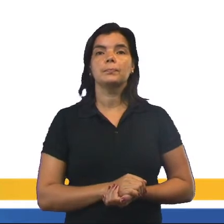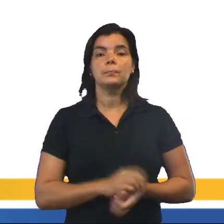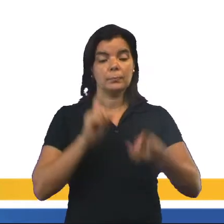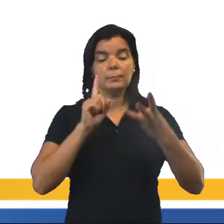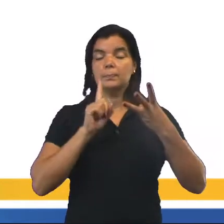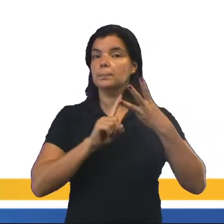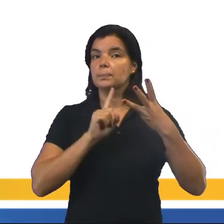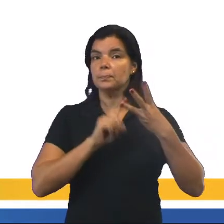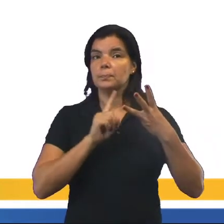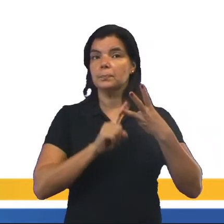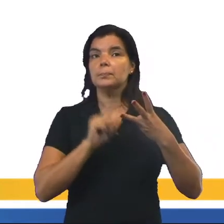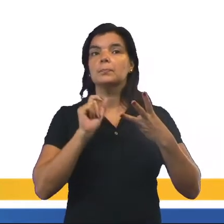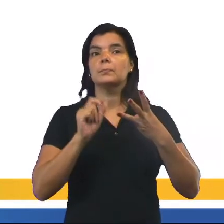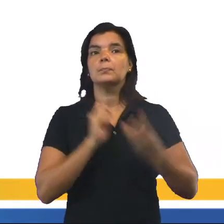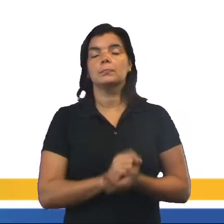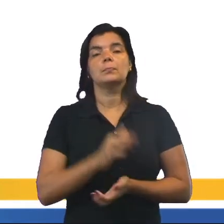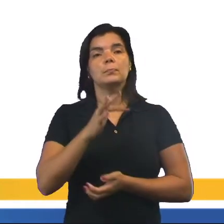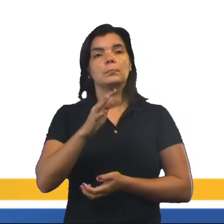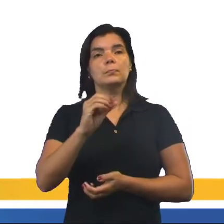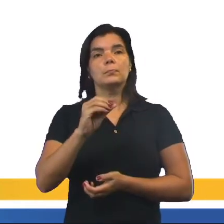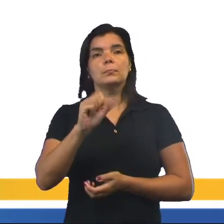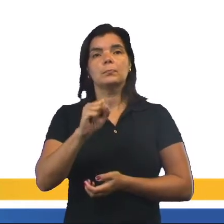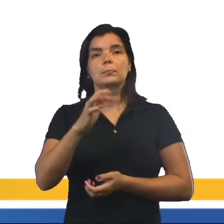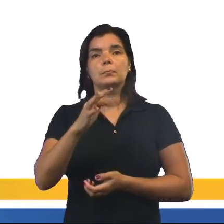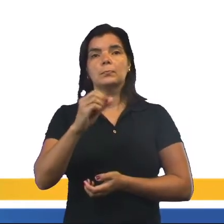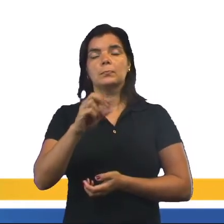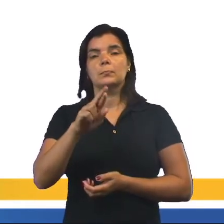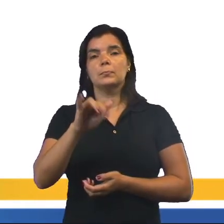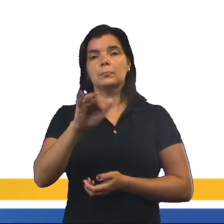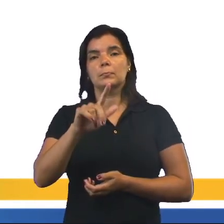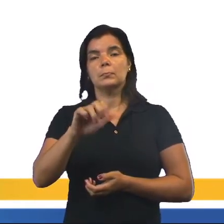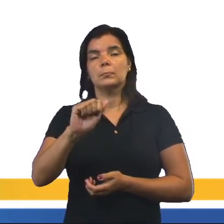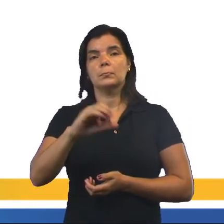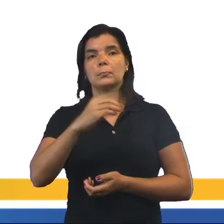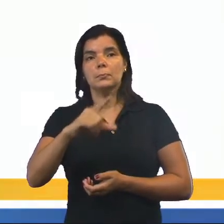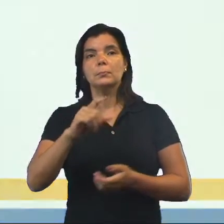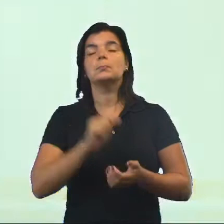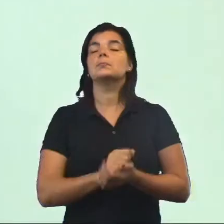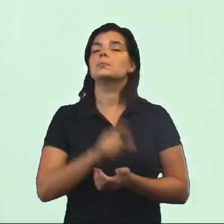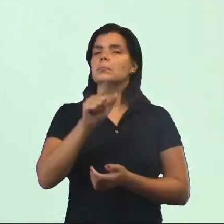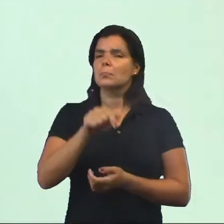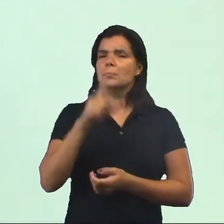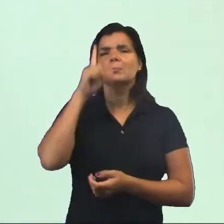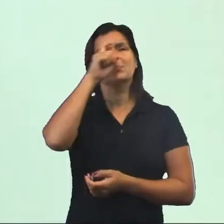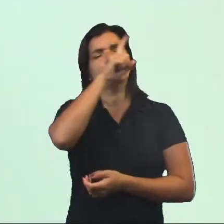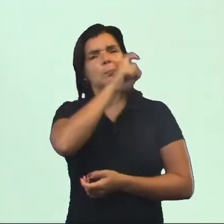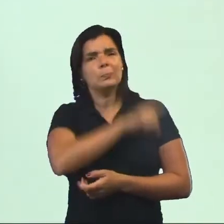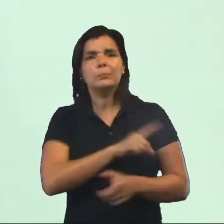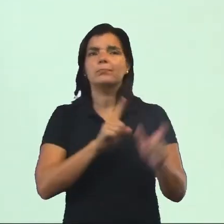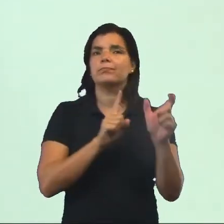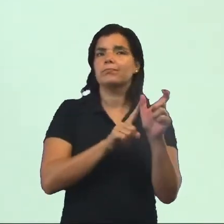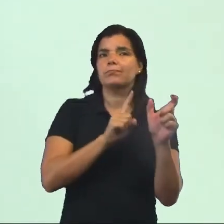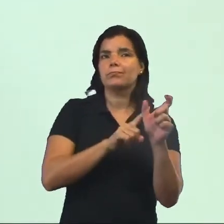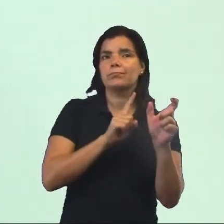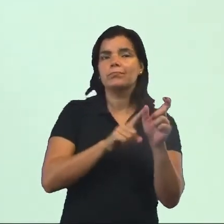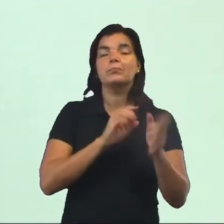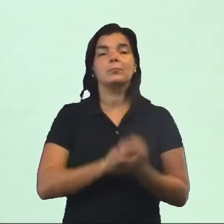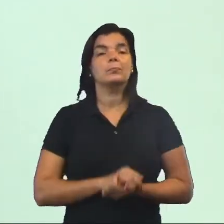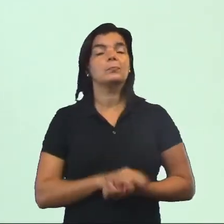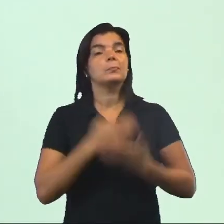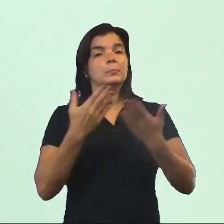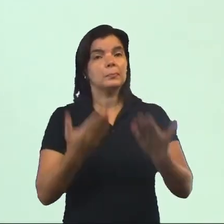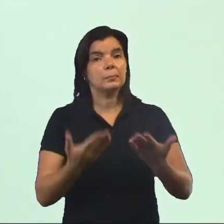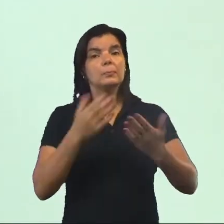A terceira etapa é a fosforilação oxidativa. Eu sei que é um nome muito complicado.